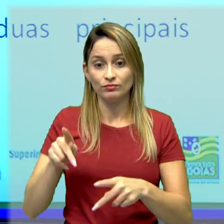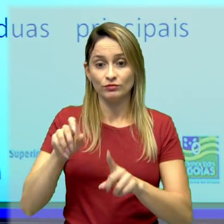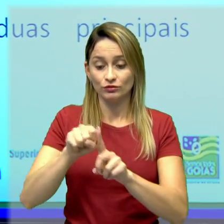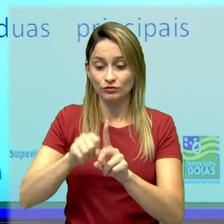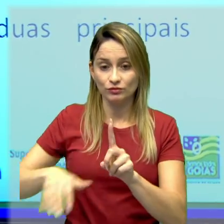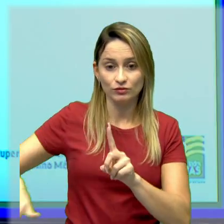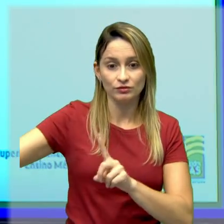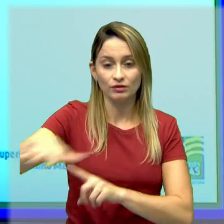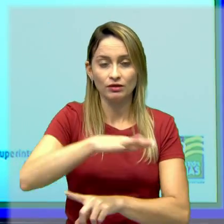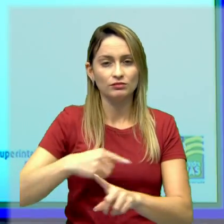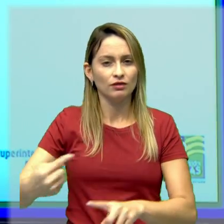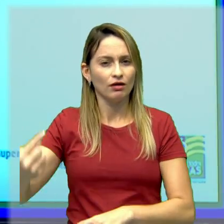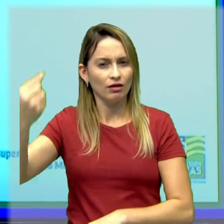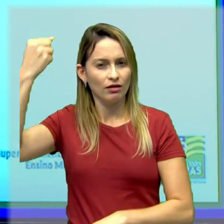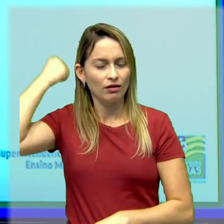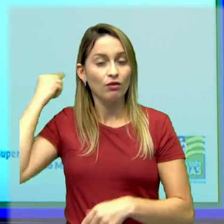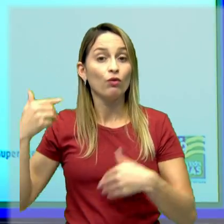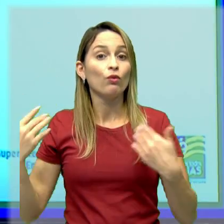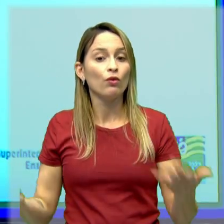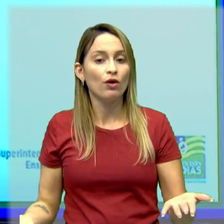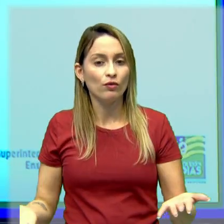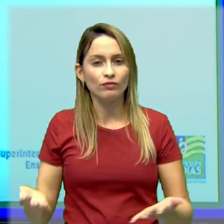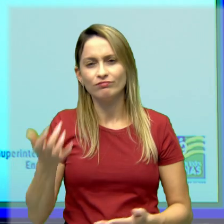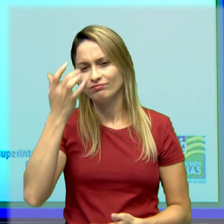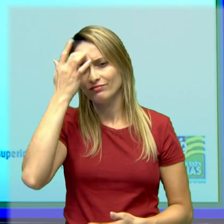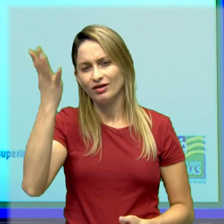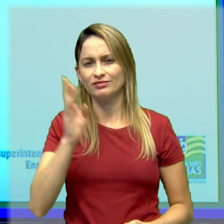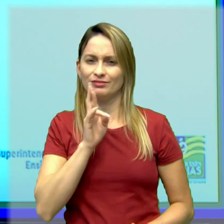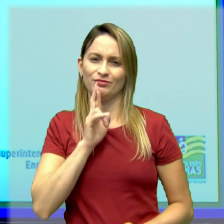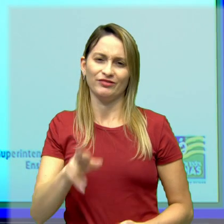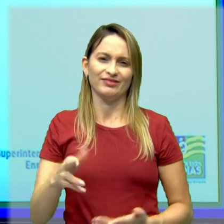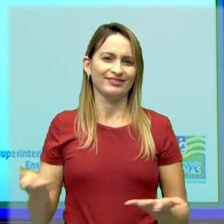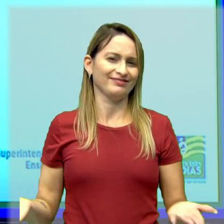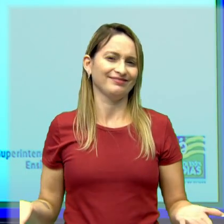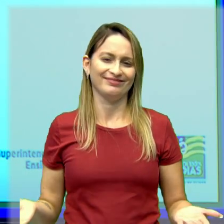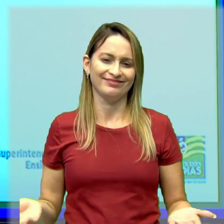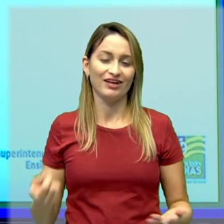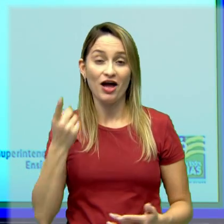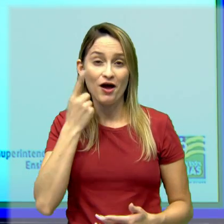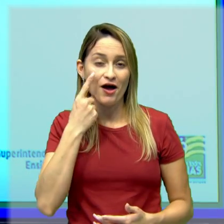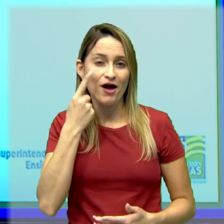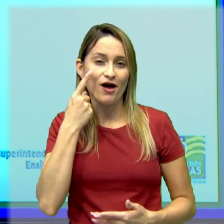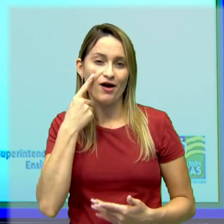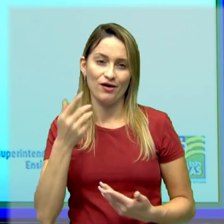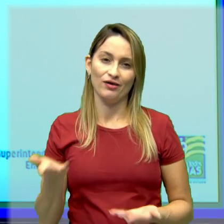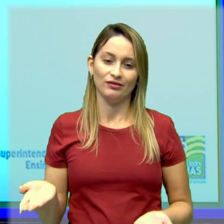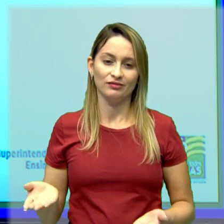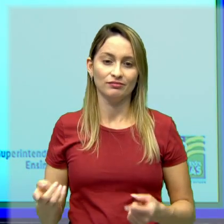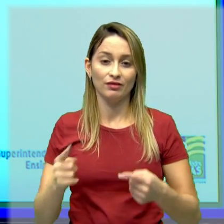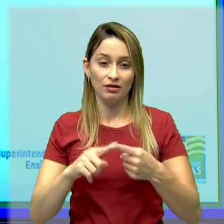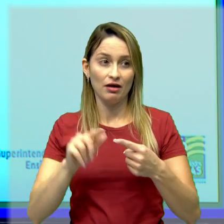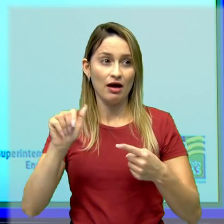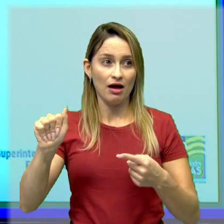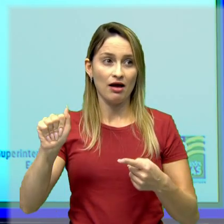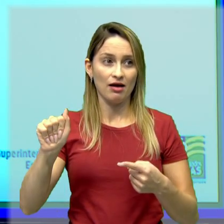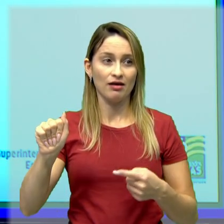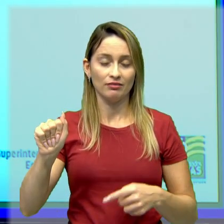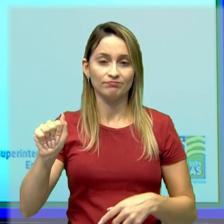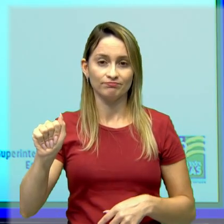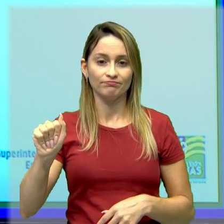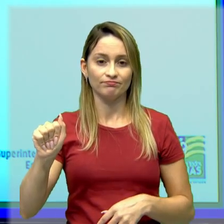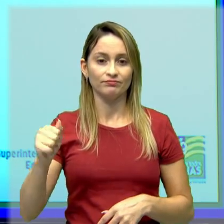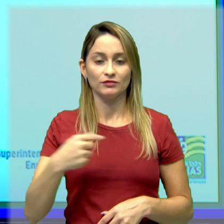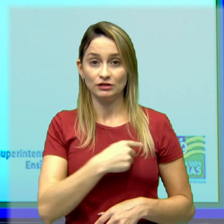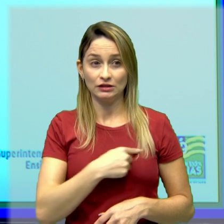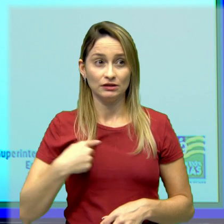Clássica? Tá fácil, né? Quais são as duas principais civilizações da Antiguidade Clássica? Letra